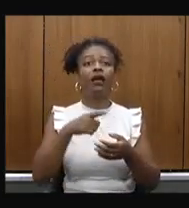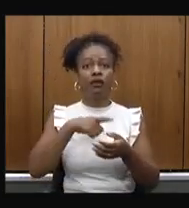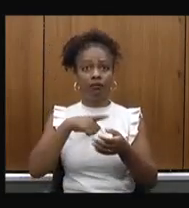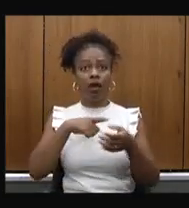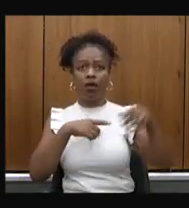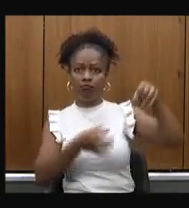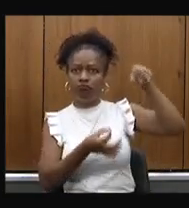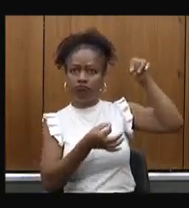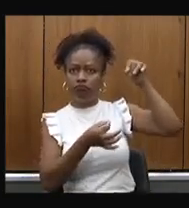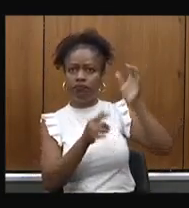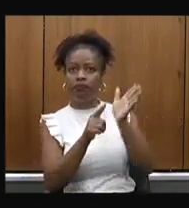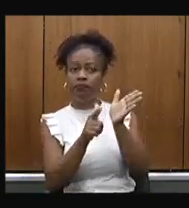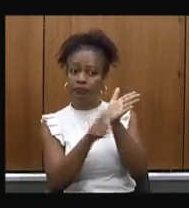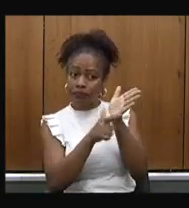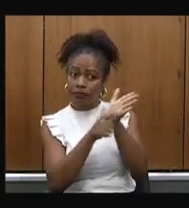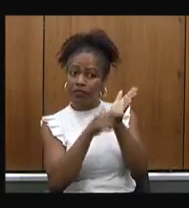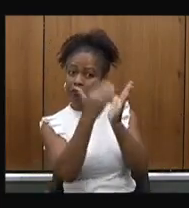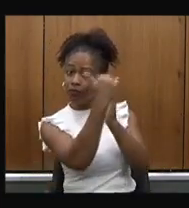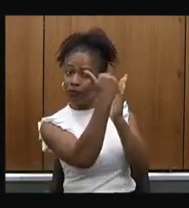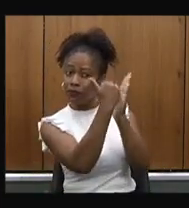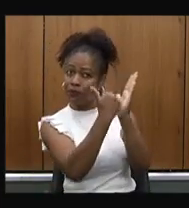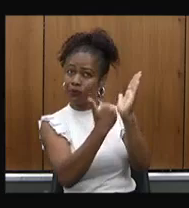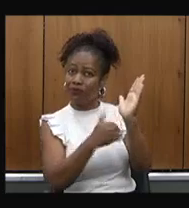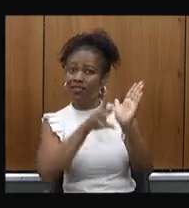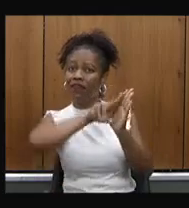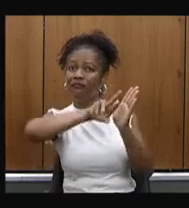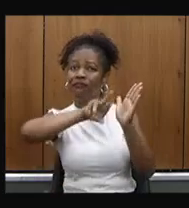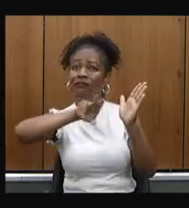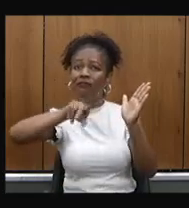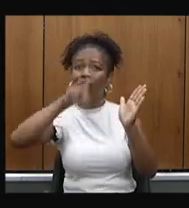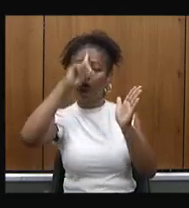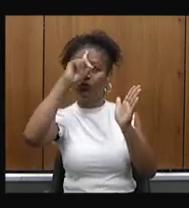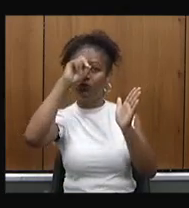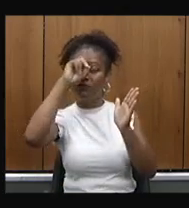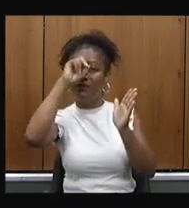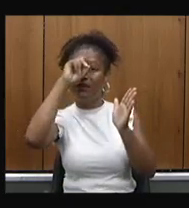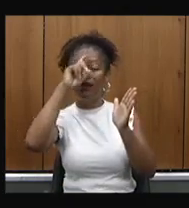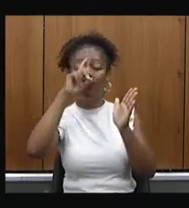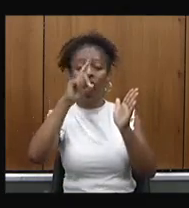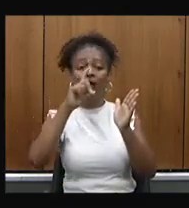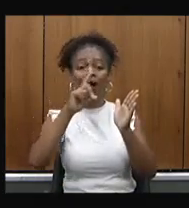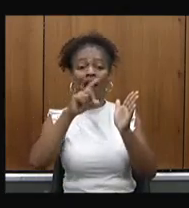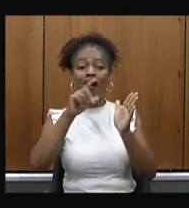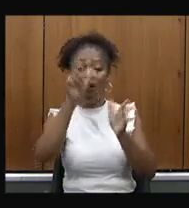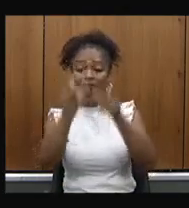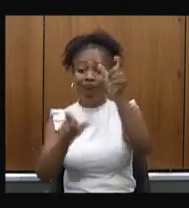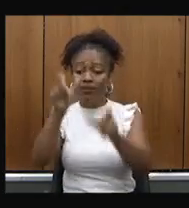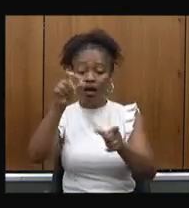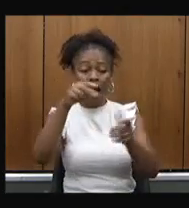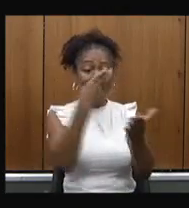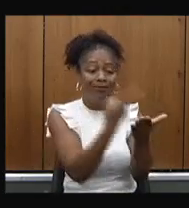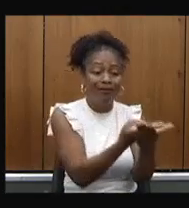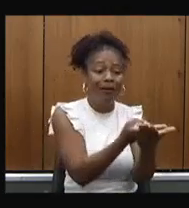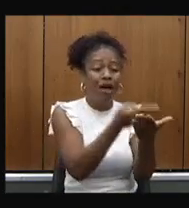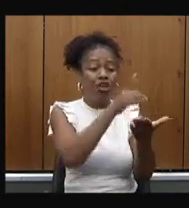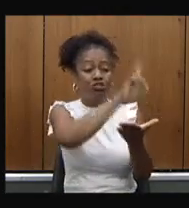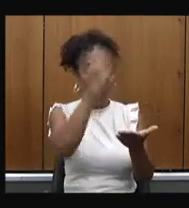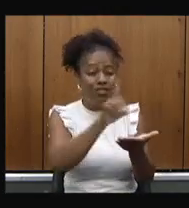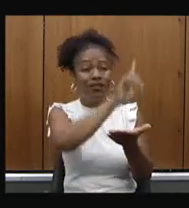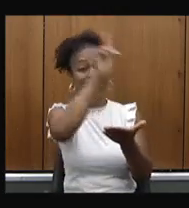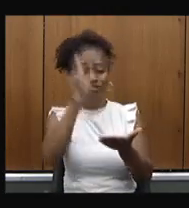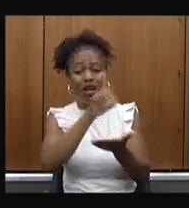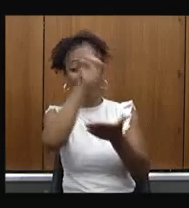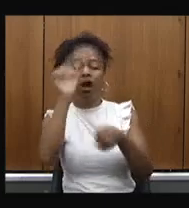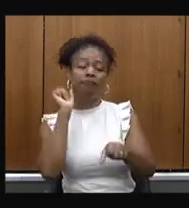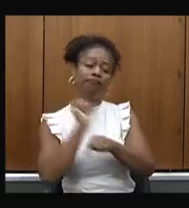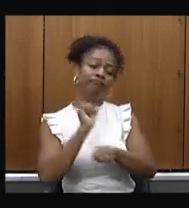temos um levantamento aqui de vários hospitais da região mostrando pacientes internados há dias dias e dias esperando ser transferidos existe